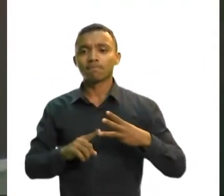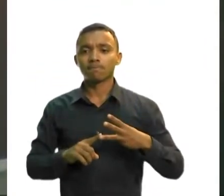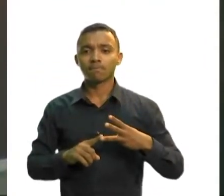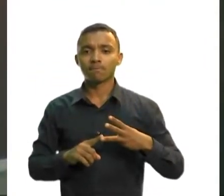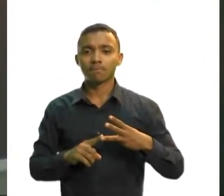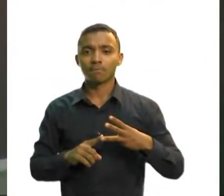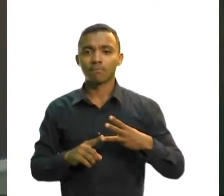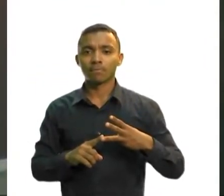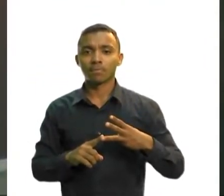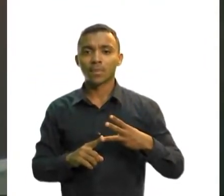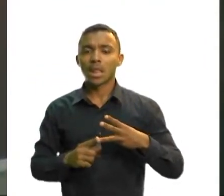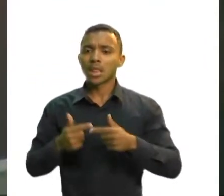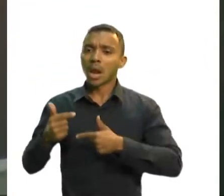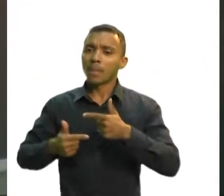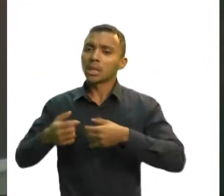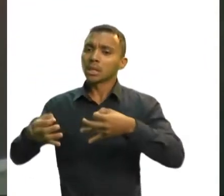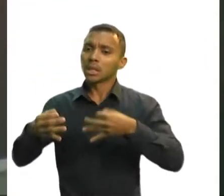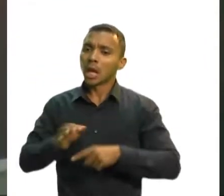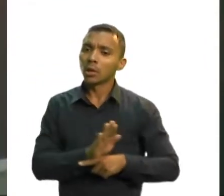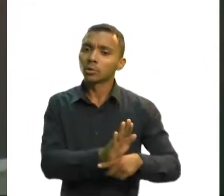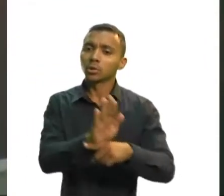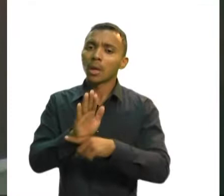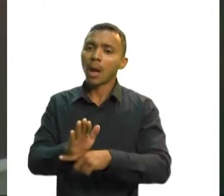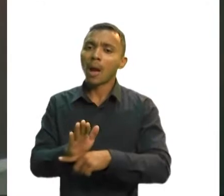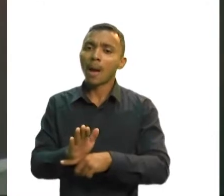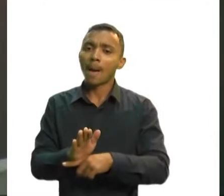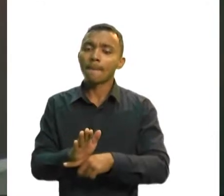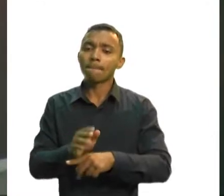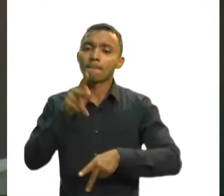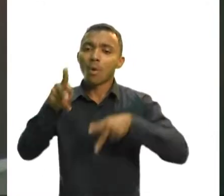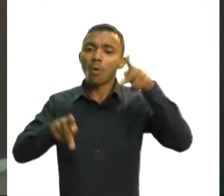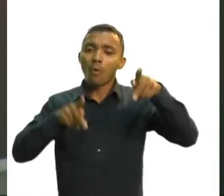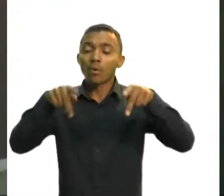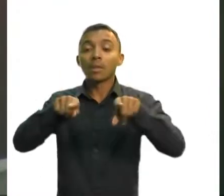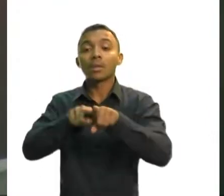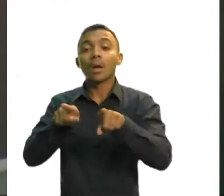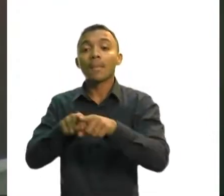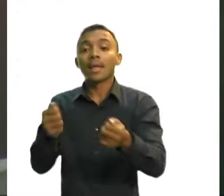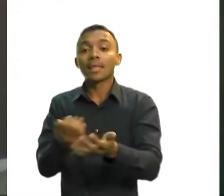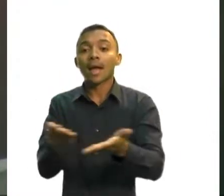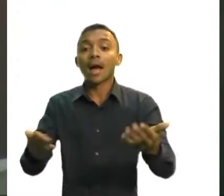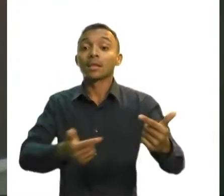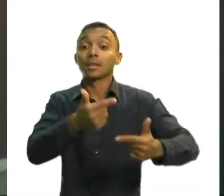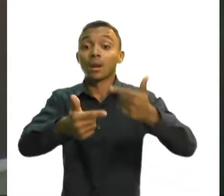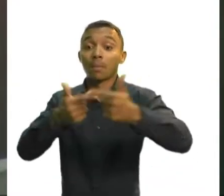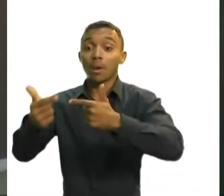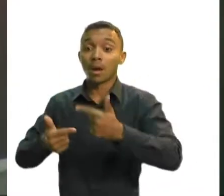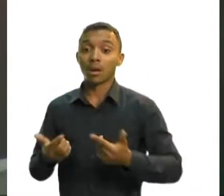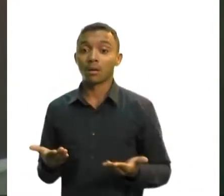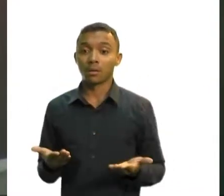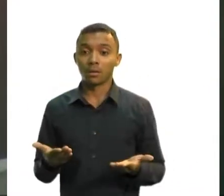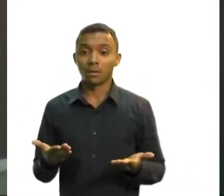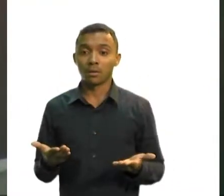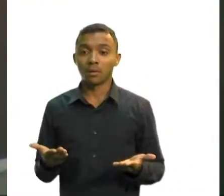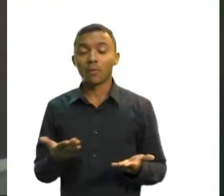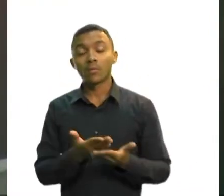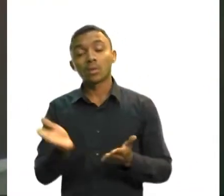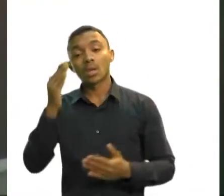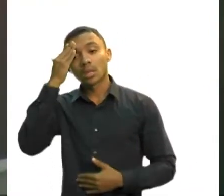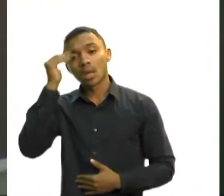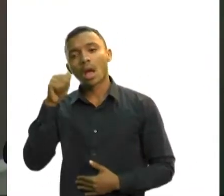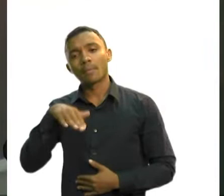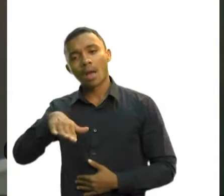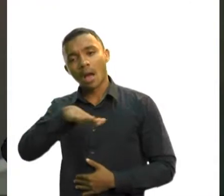serviços à população, mas significa também emprego para as pessoas. Sabe aqui, os senhores deputados e deputadas que são do interior, a